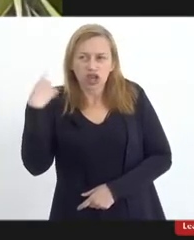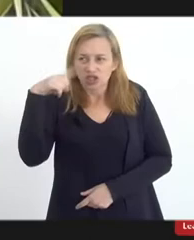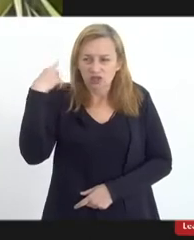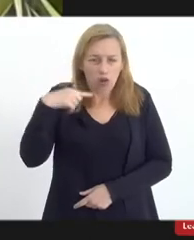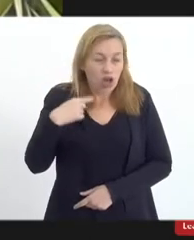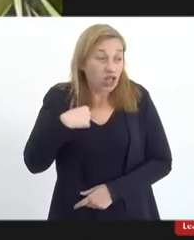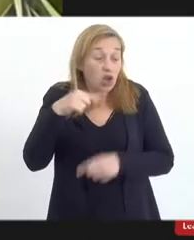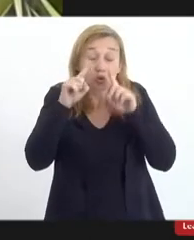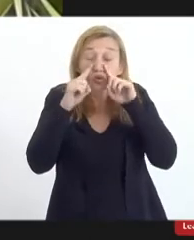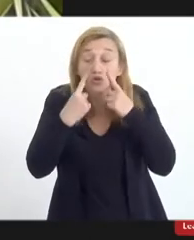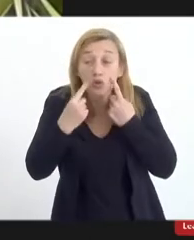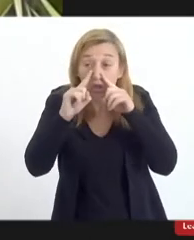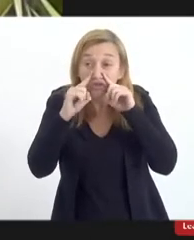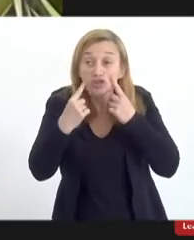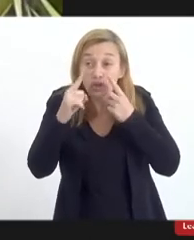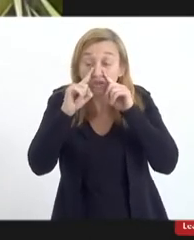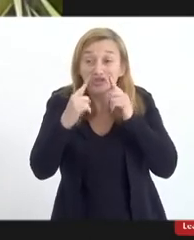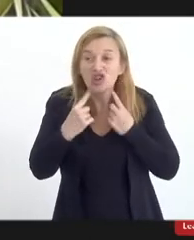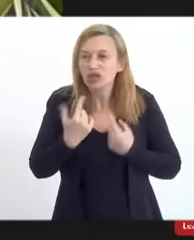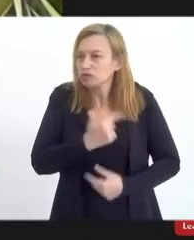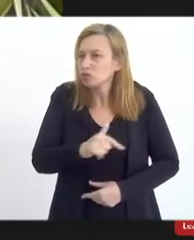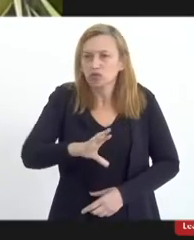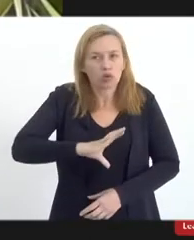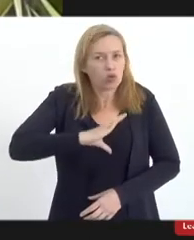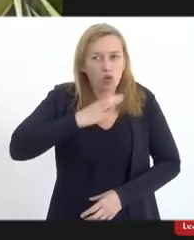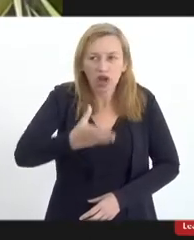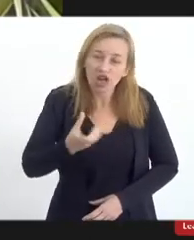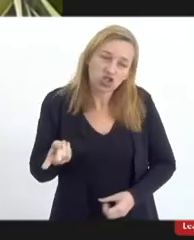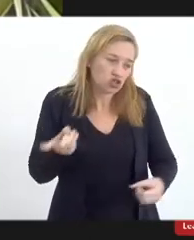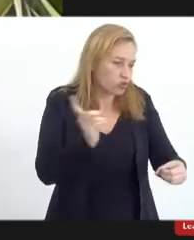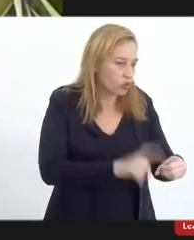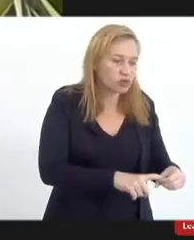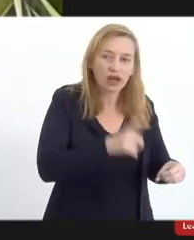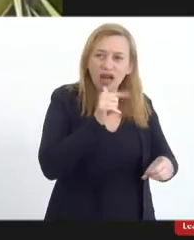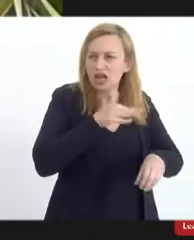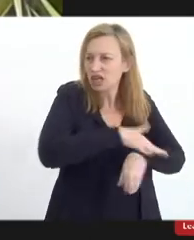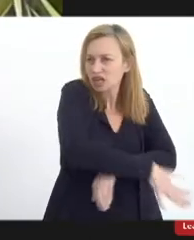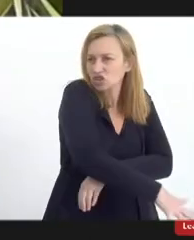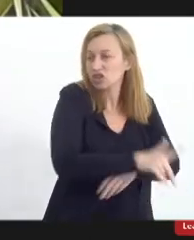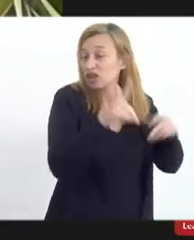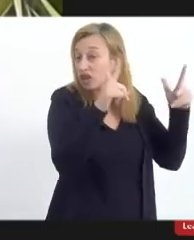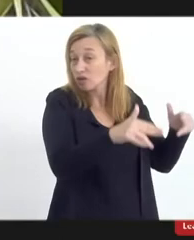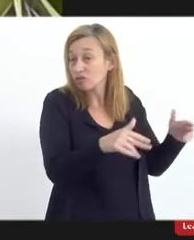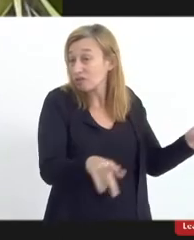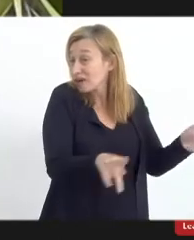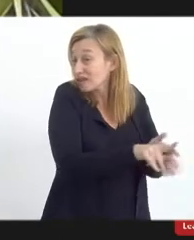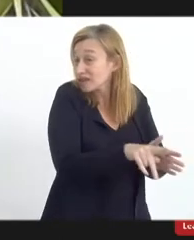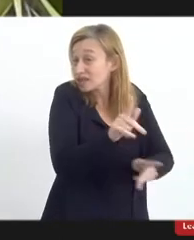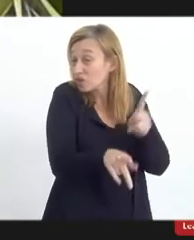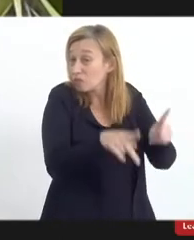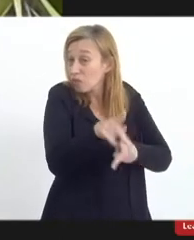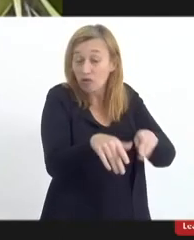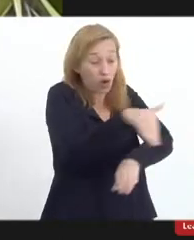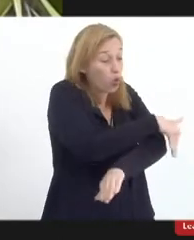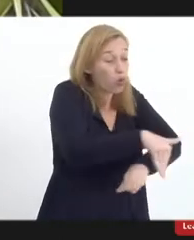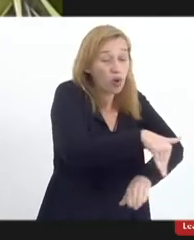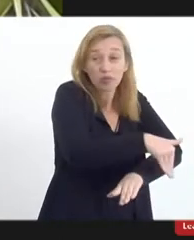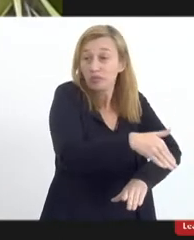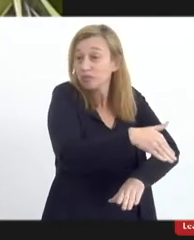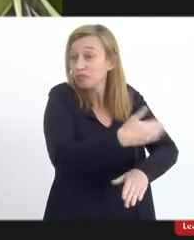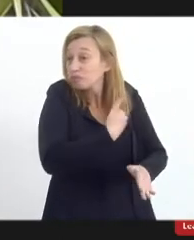eu estou ainda no desespero, não tenho coragem de voltar à mesma Cachoeira que é pública, que é uma rua pública,